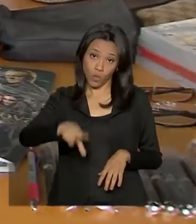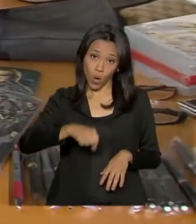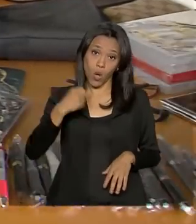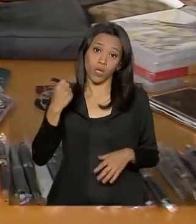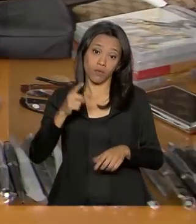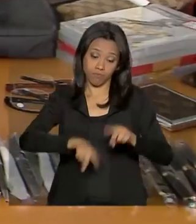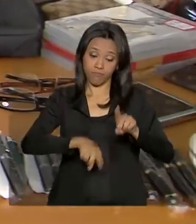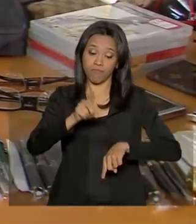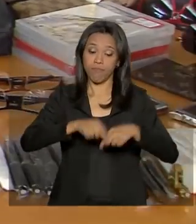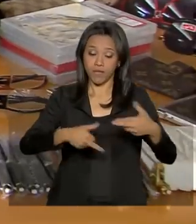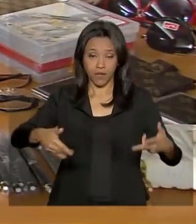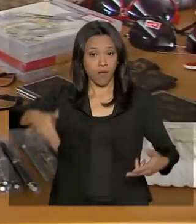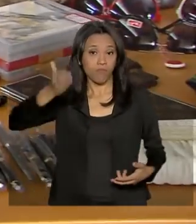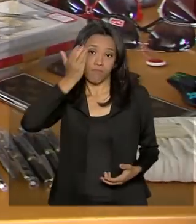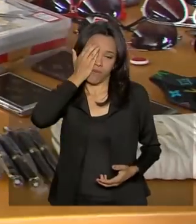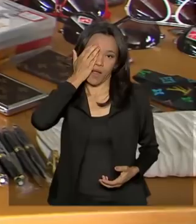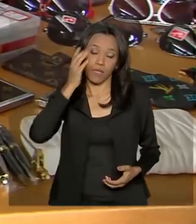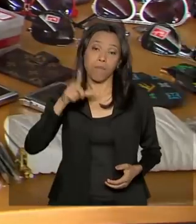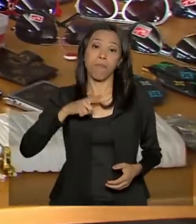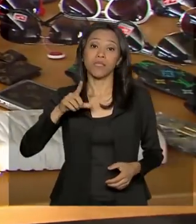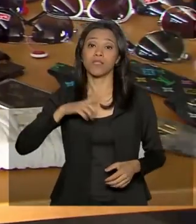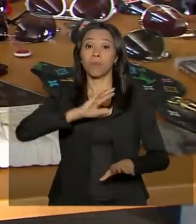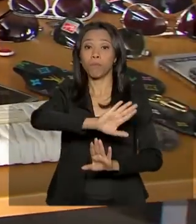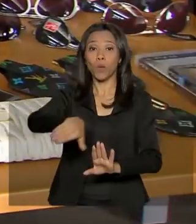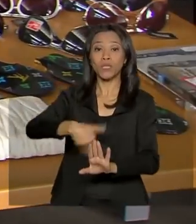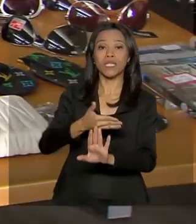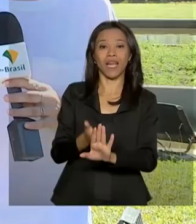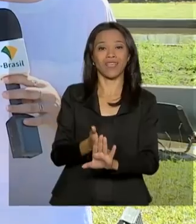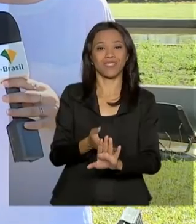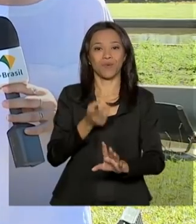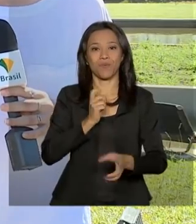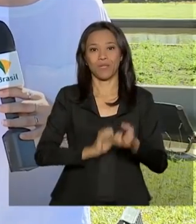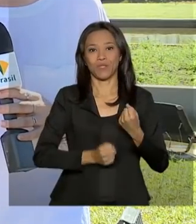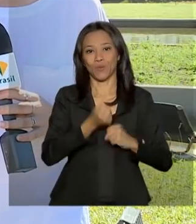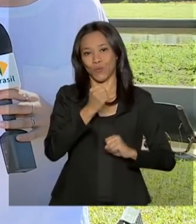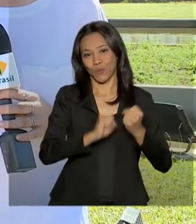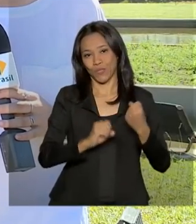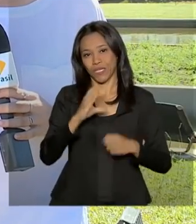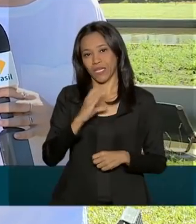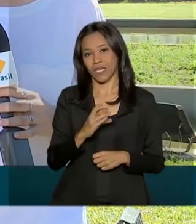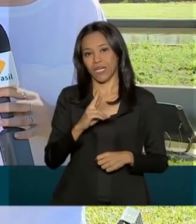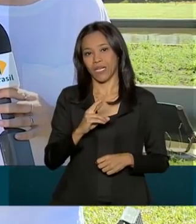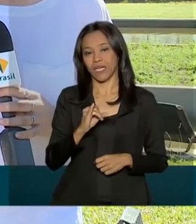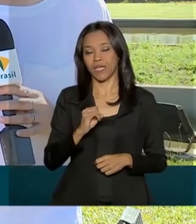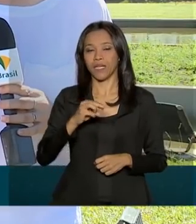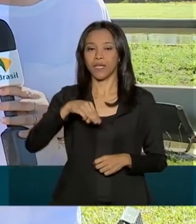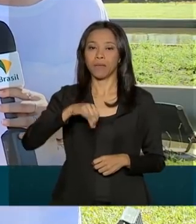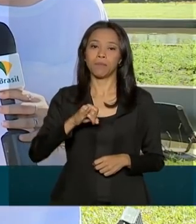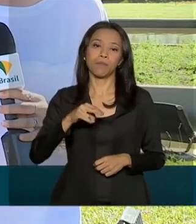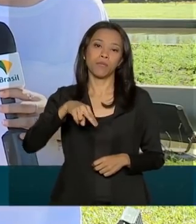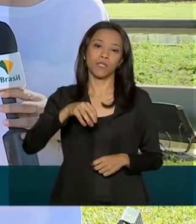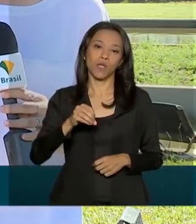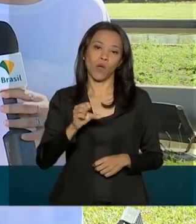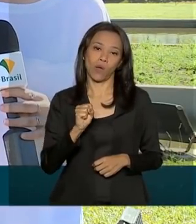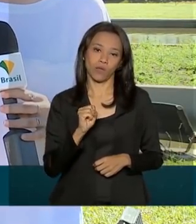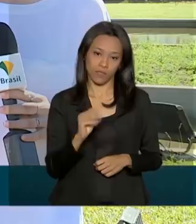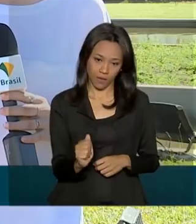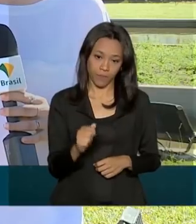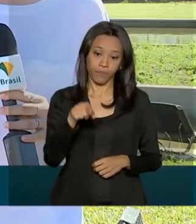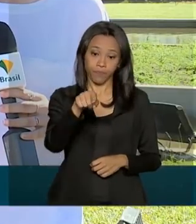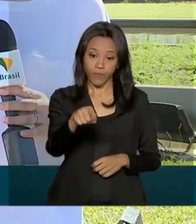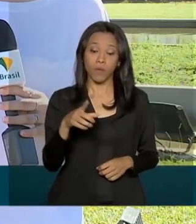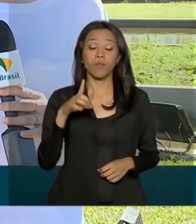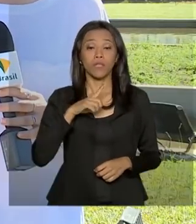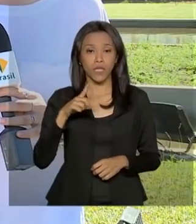circunstâncias, uma indústria criminosa está por trás. Há 14 anos, o país conta com o Conselho Nacional de Combate à